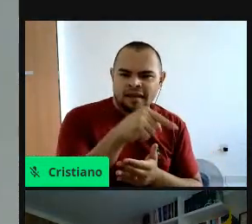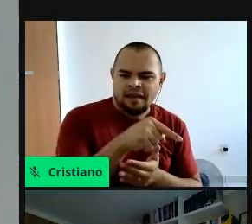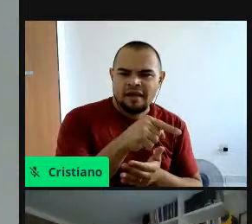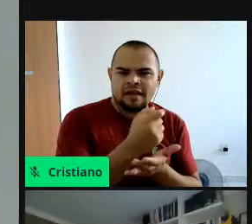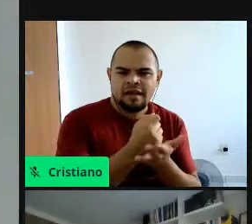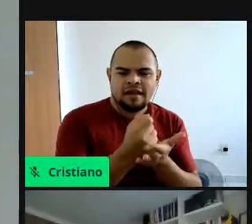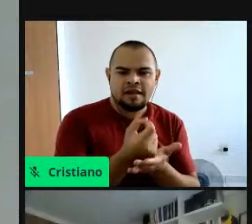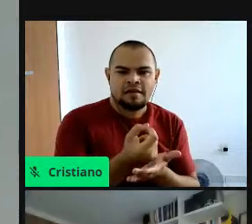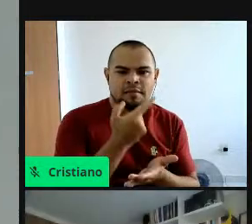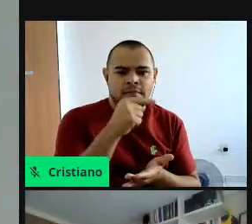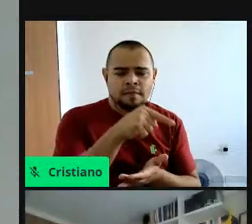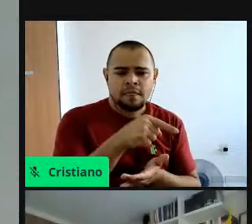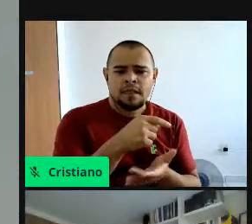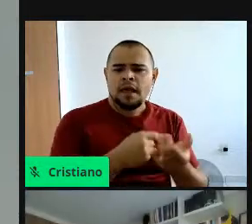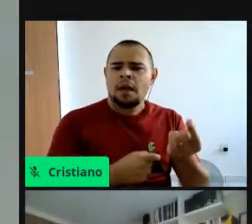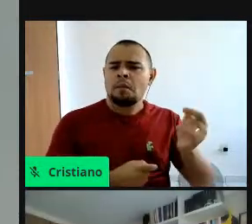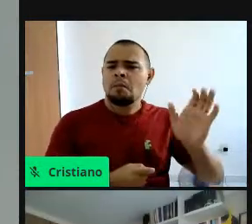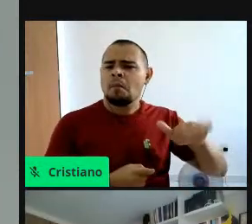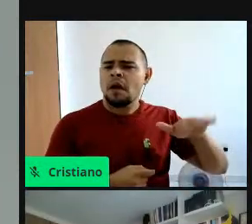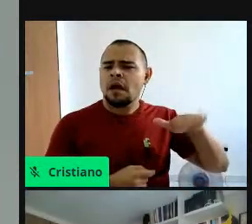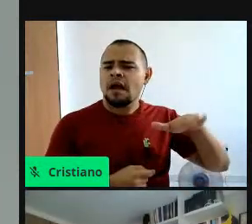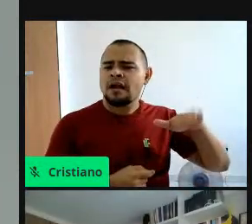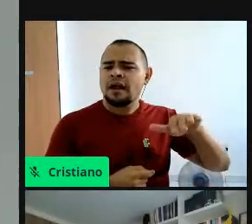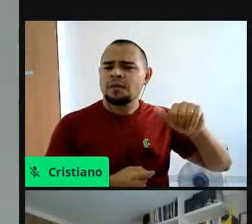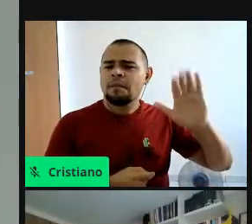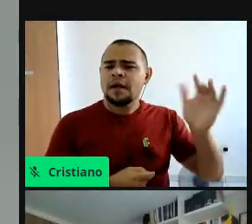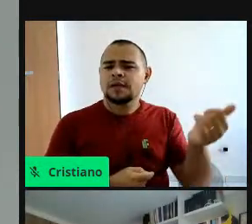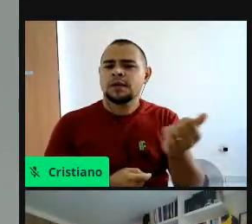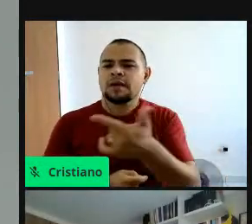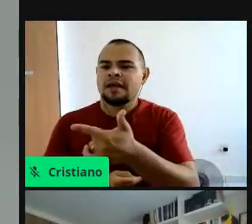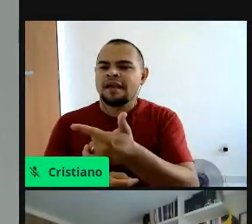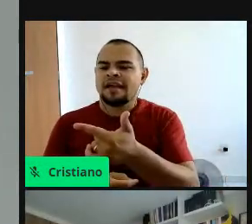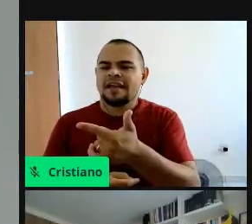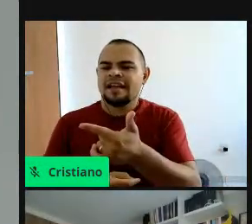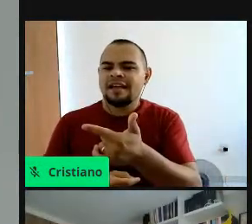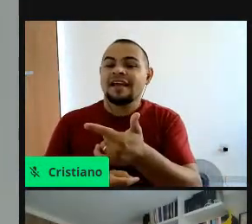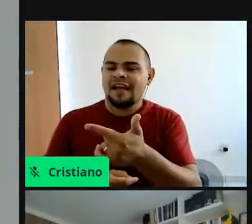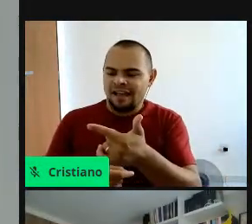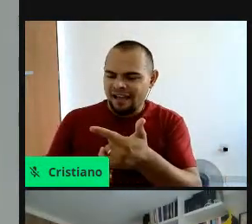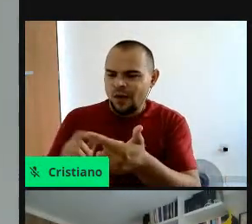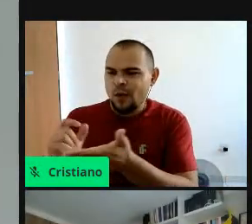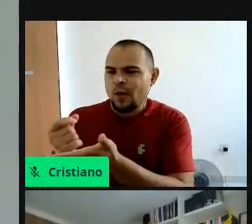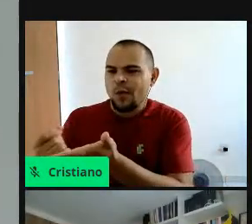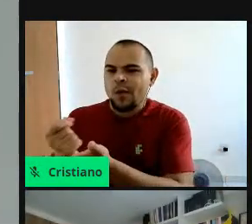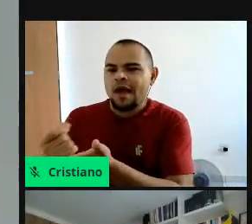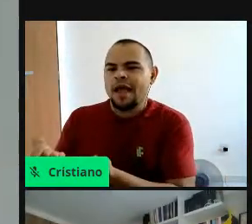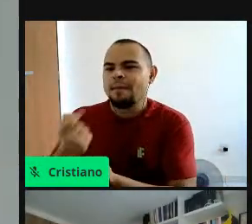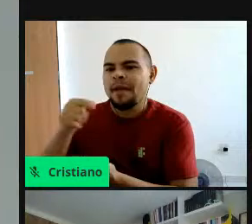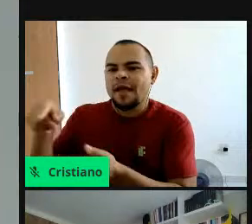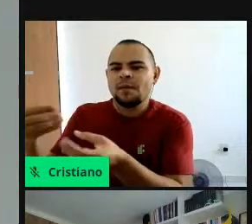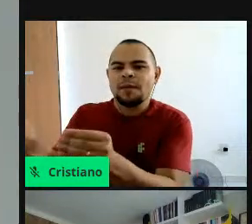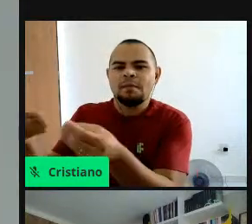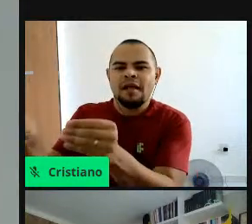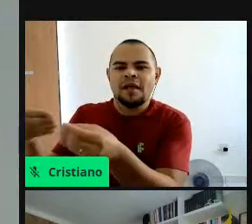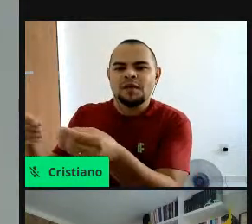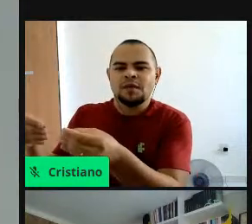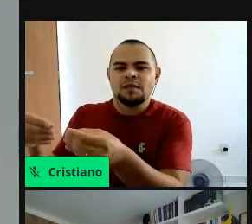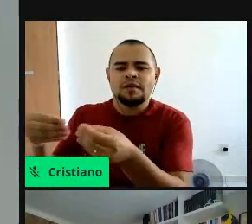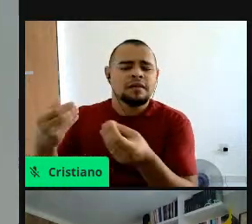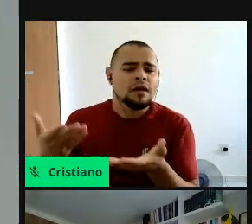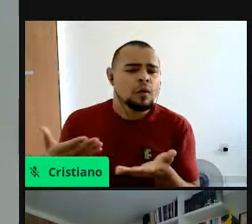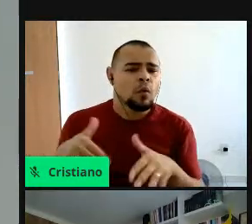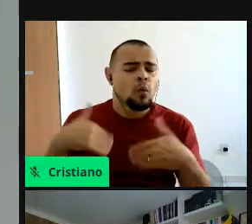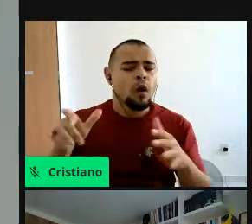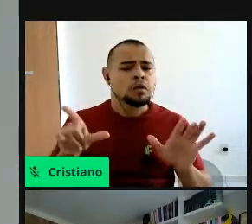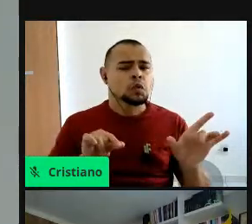biodegradável, estava num valor, num valor mais abaixo do que a convencional, feita de plástico, né, qual é a que a pessoa deve